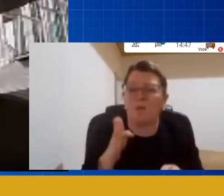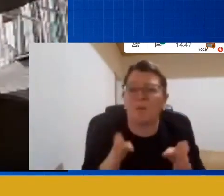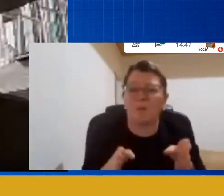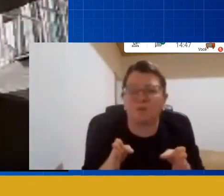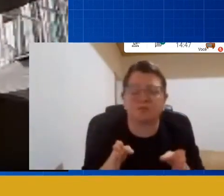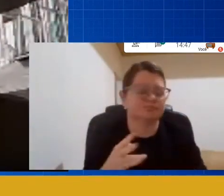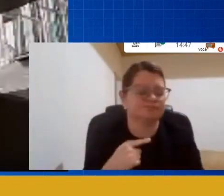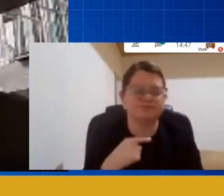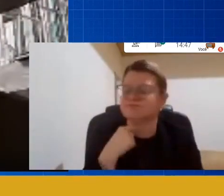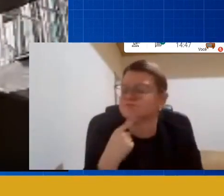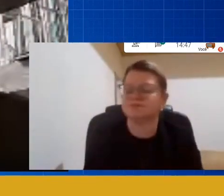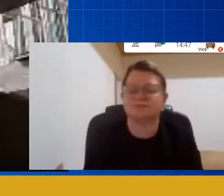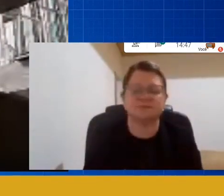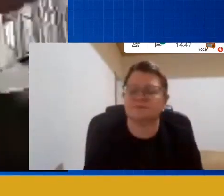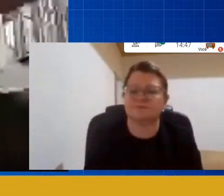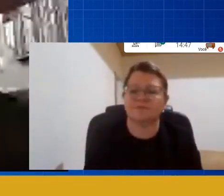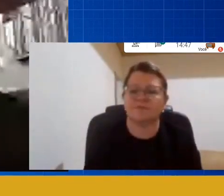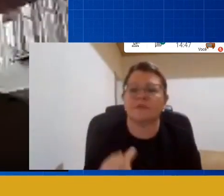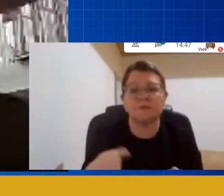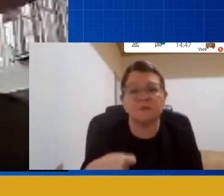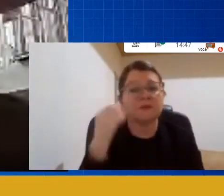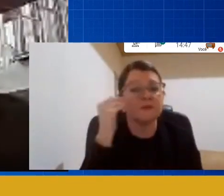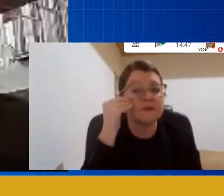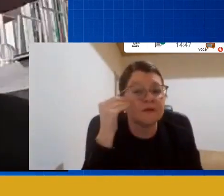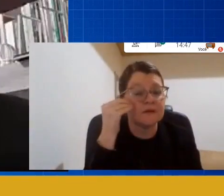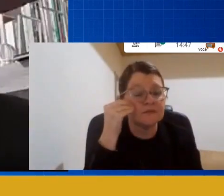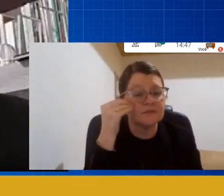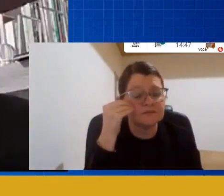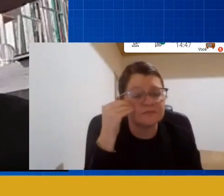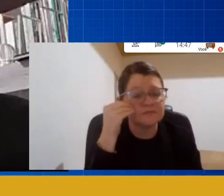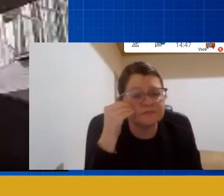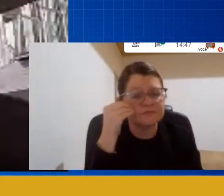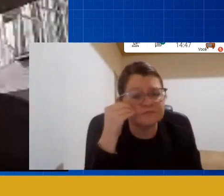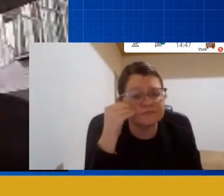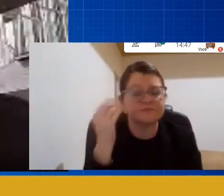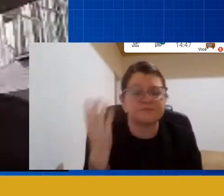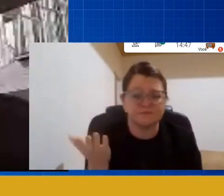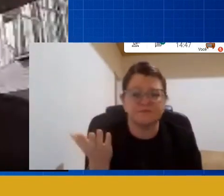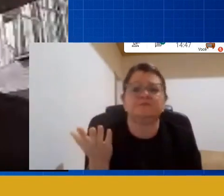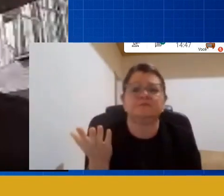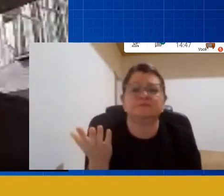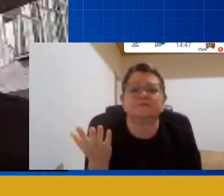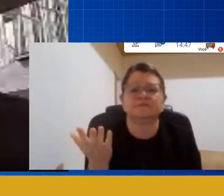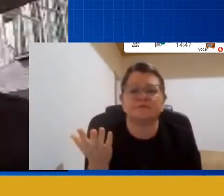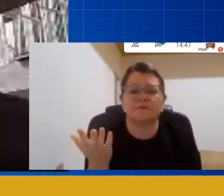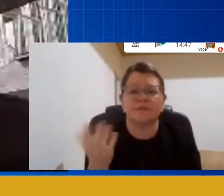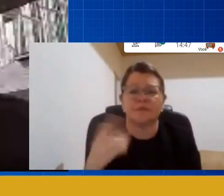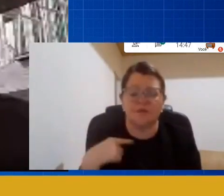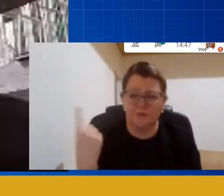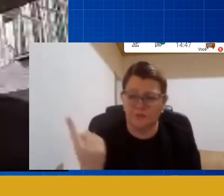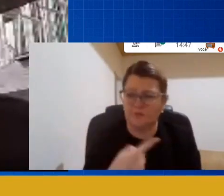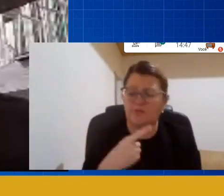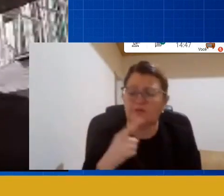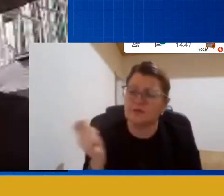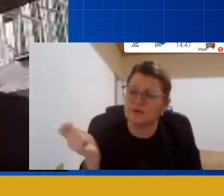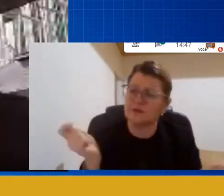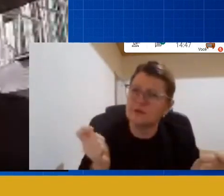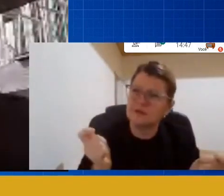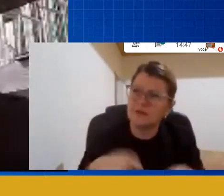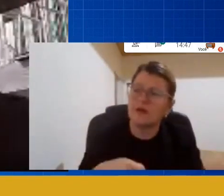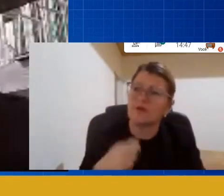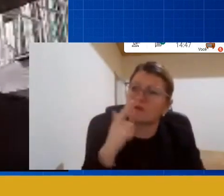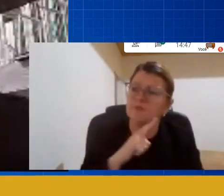e vamos tentar né vamos tentar na medida em que nós tenhamos a possibilidade vamos